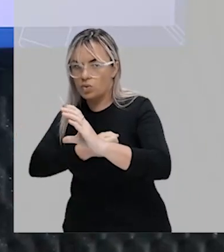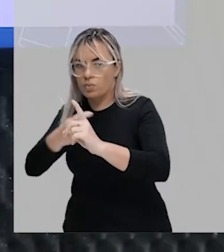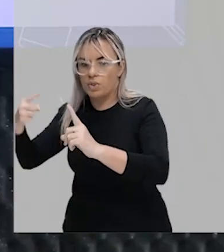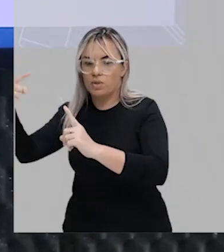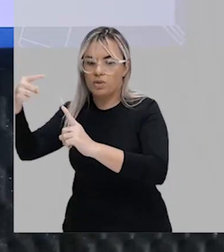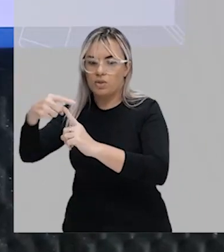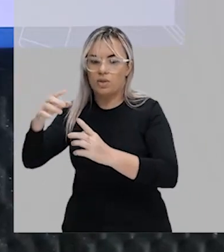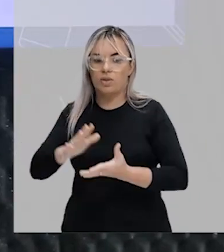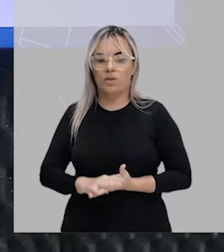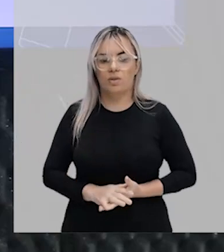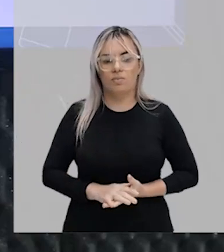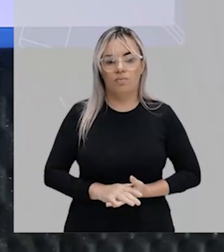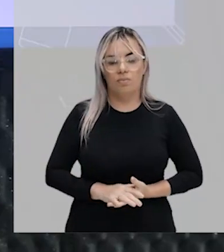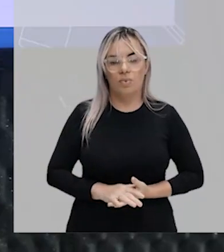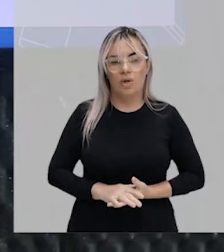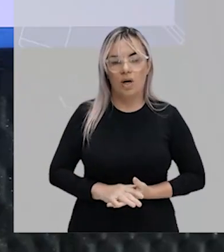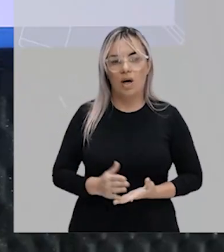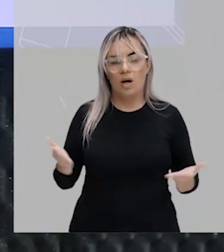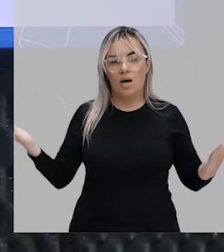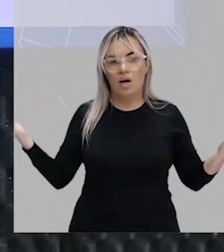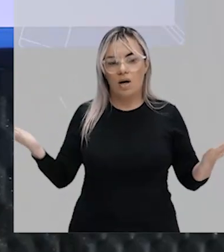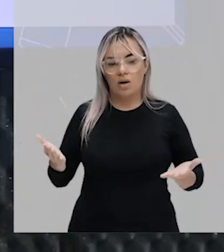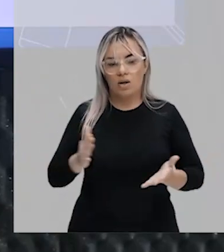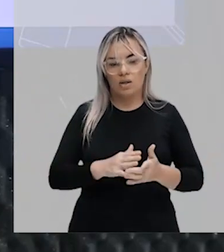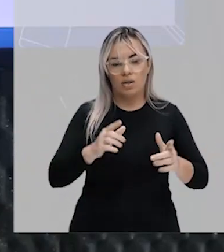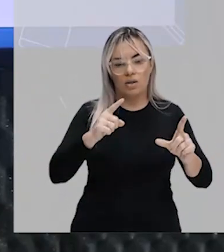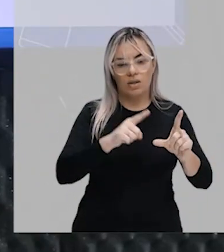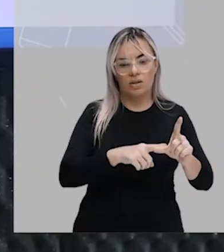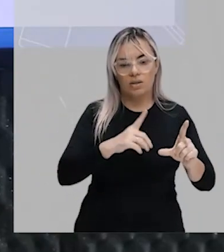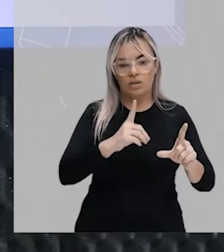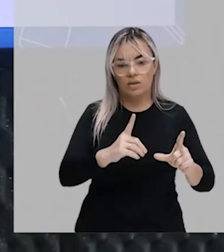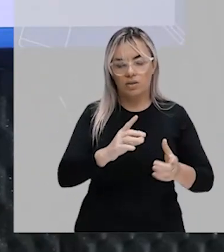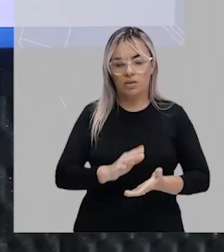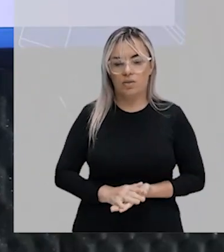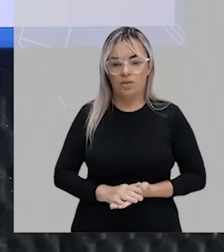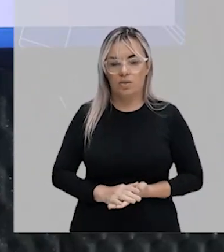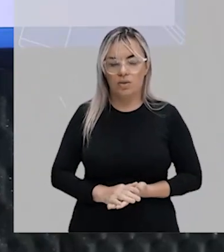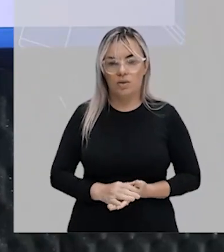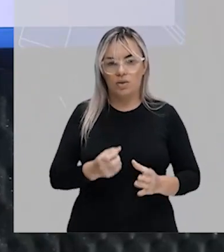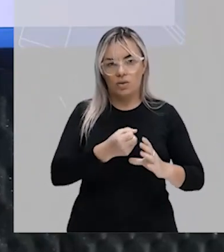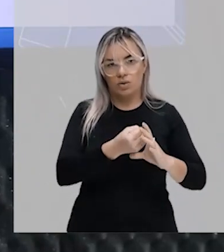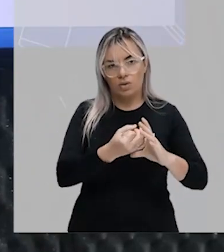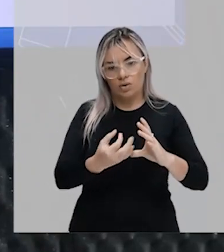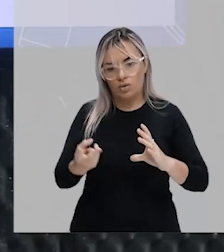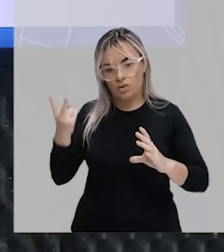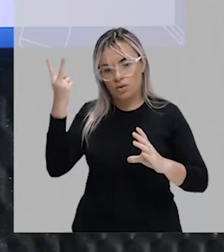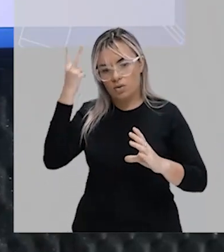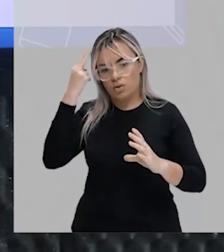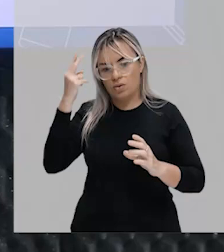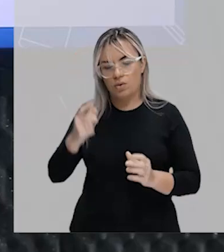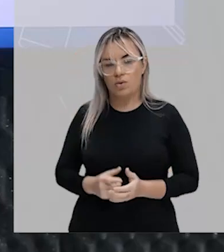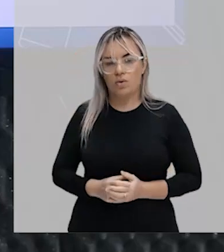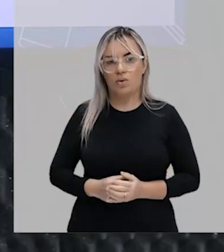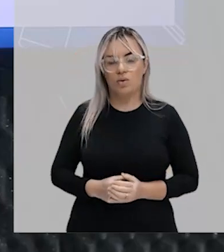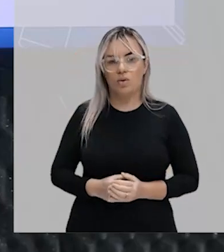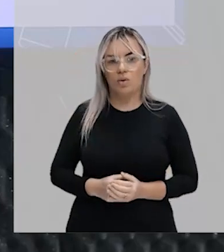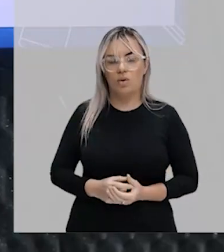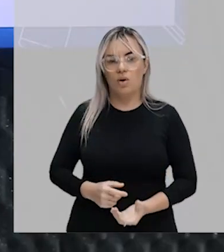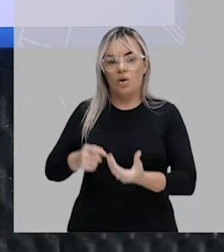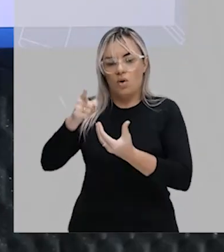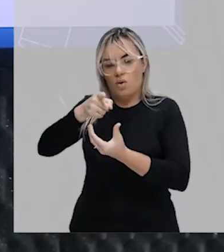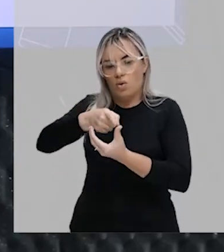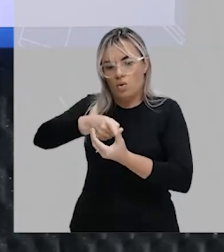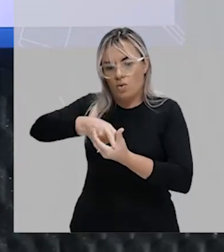Temos agora a afirmação de, olha o que está dizendo. Conjunto dos naturais unidos com o Z